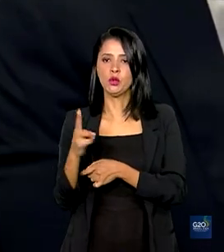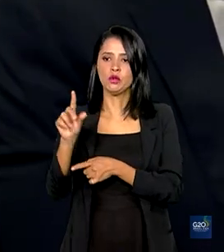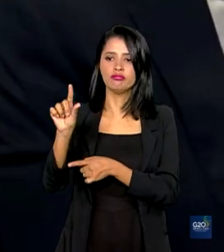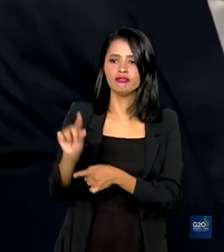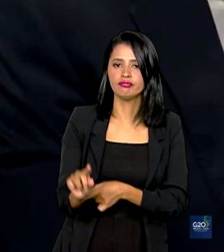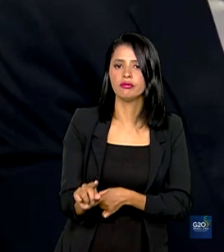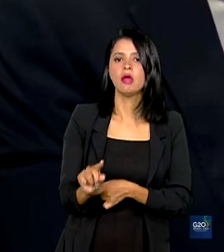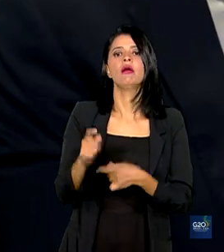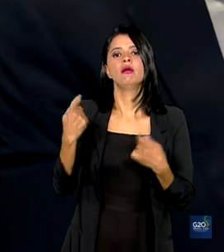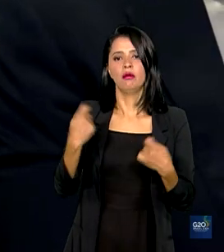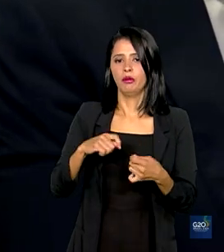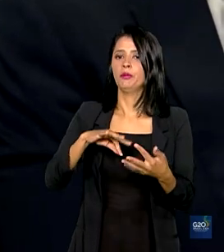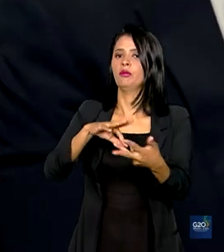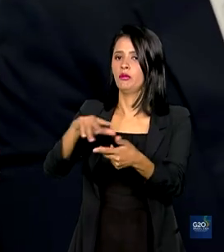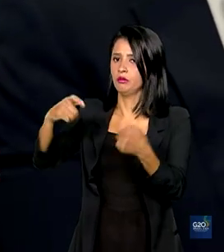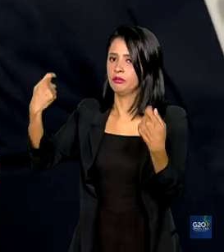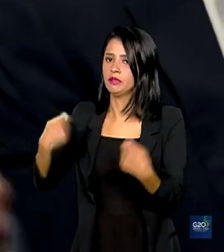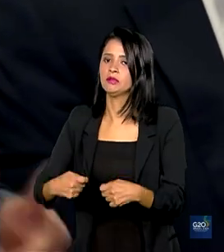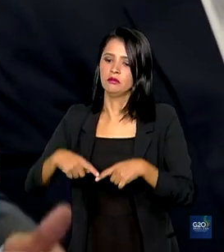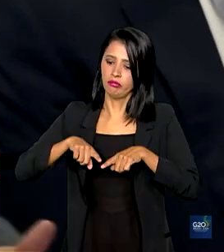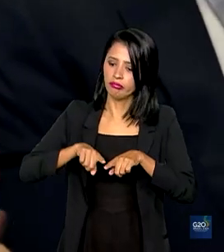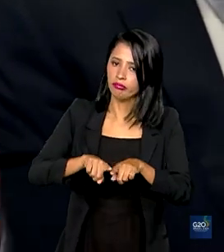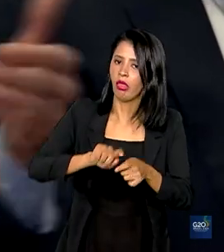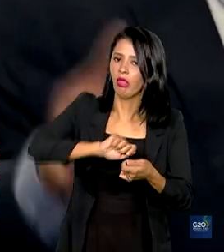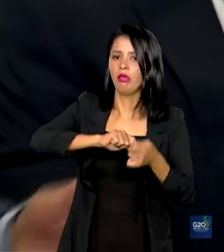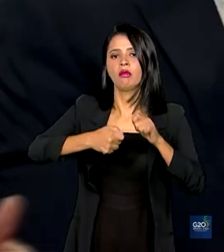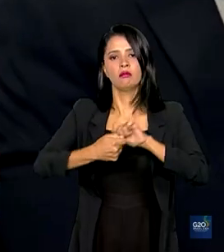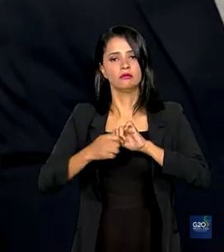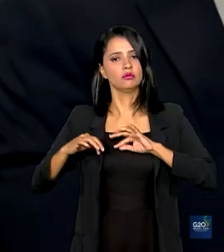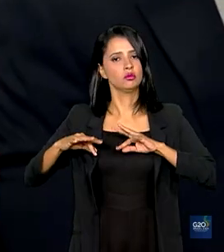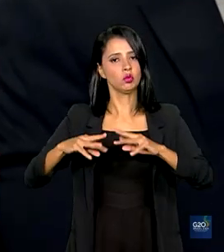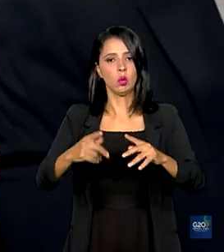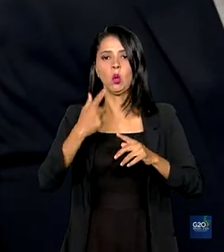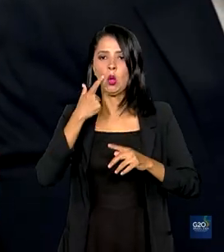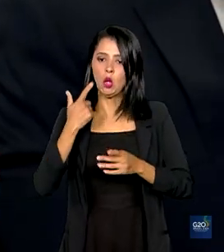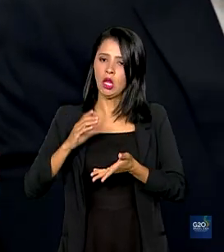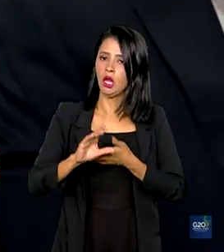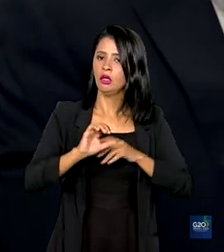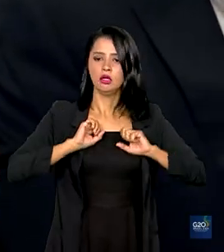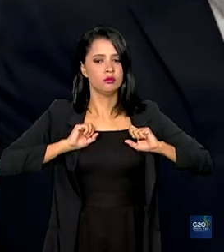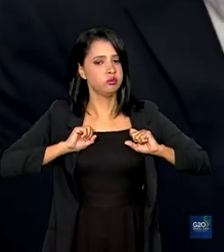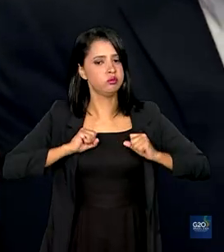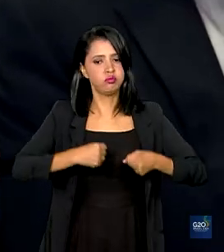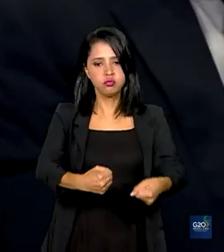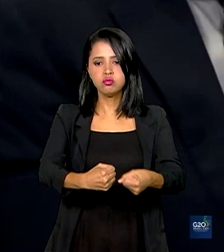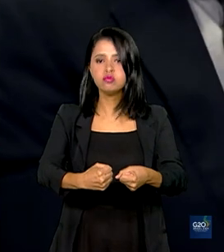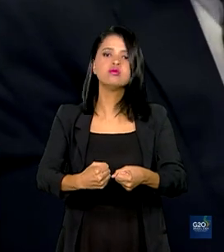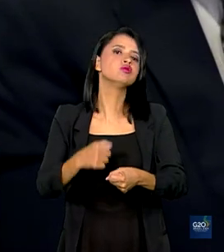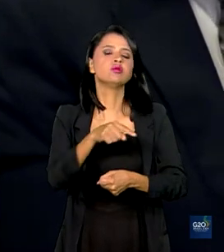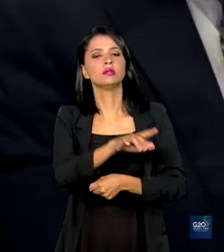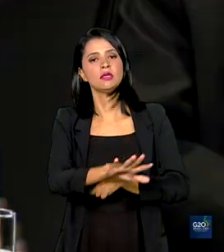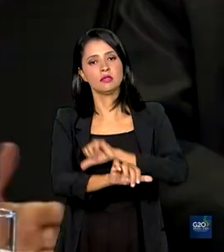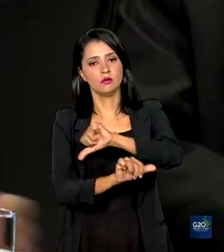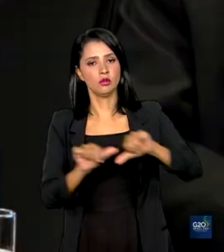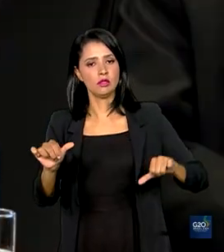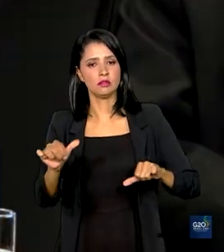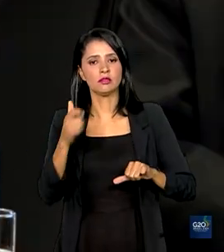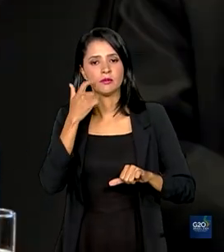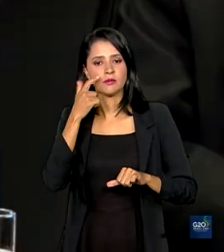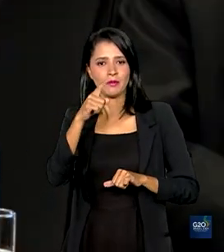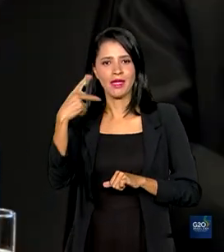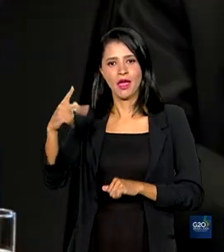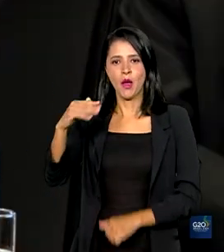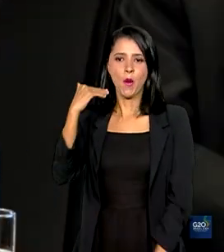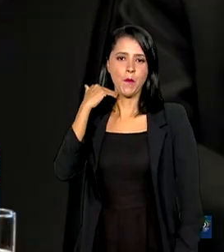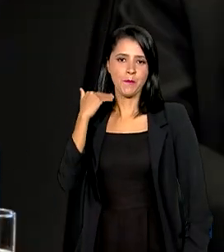as economias vão ter que... estão empreendendo e terão que empreender esforços significativos nessa transição. No caso dos